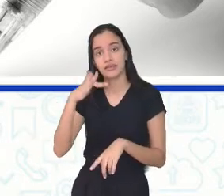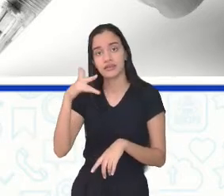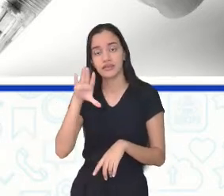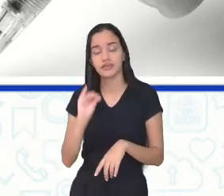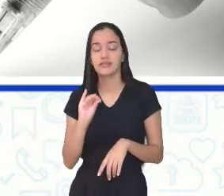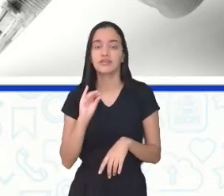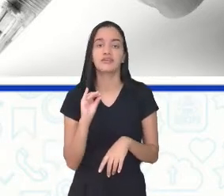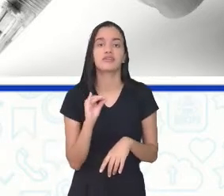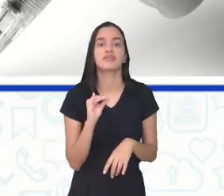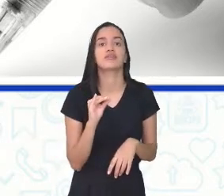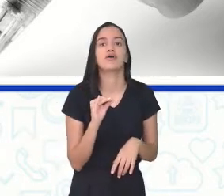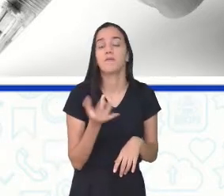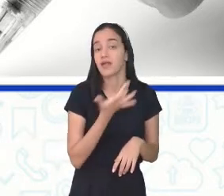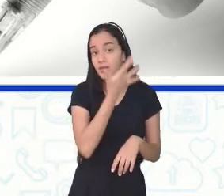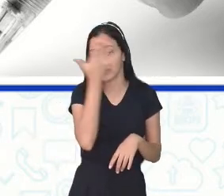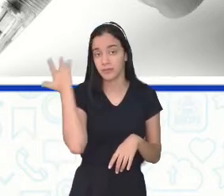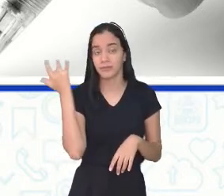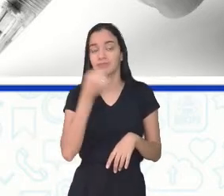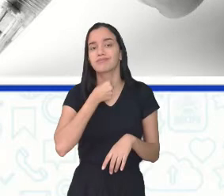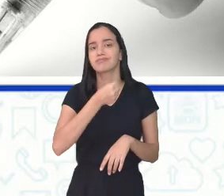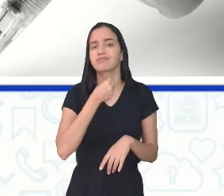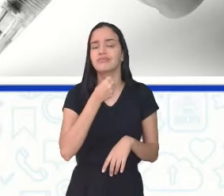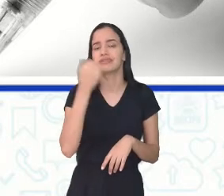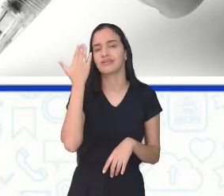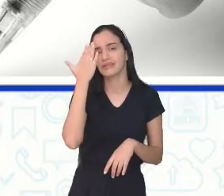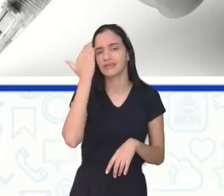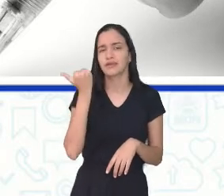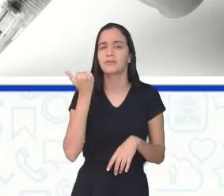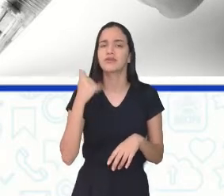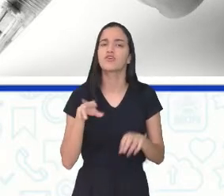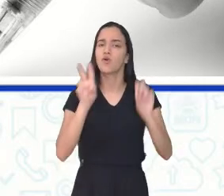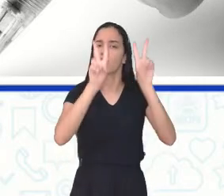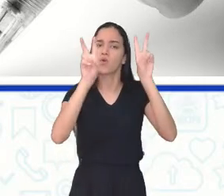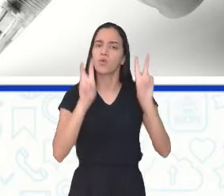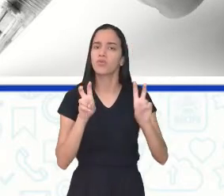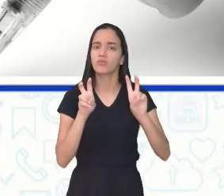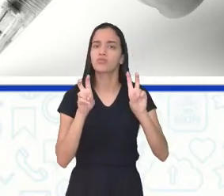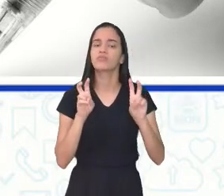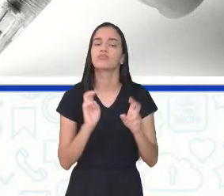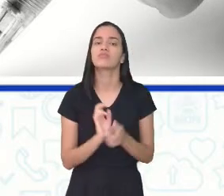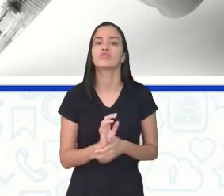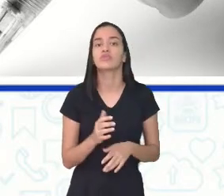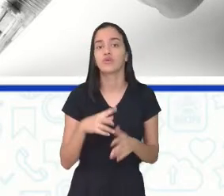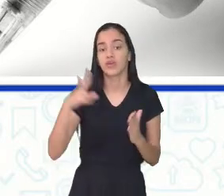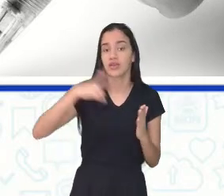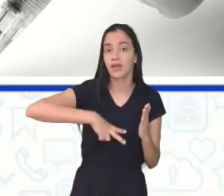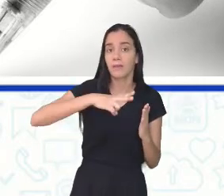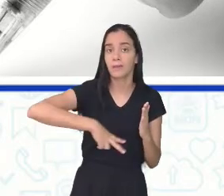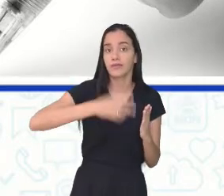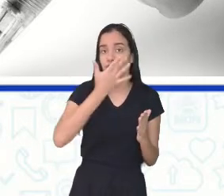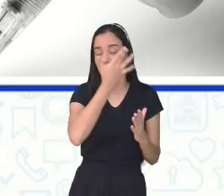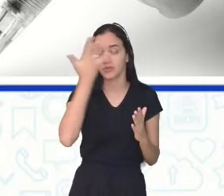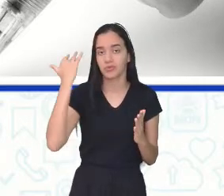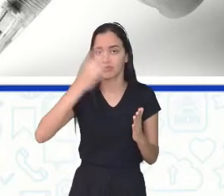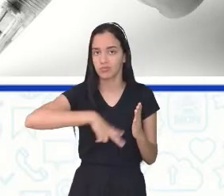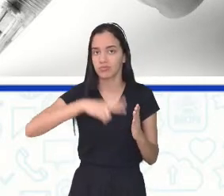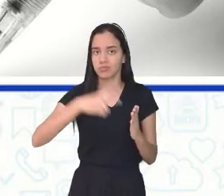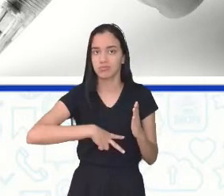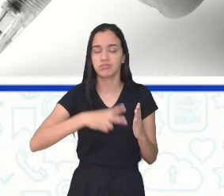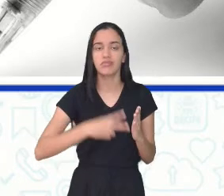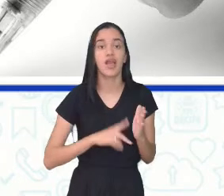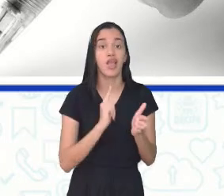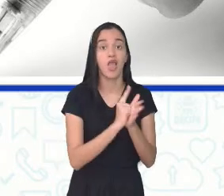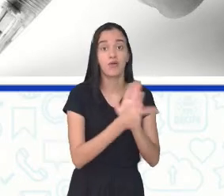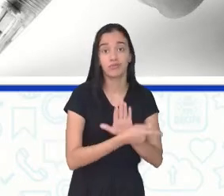os jornalistas saibam de qual assunto que o leitor está falando. A carta do leitor é um